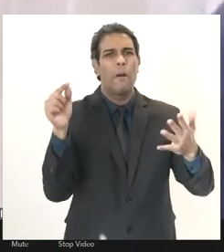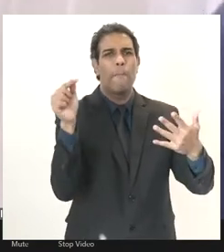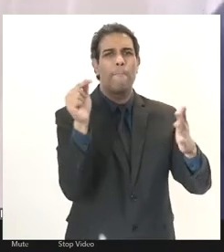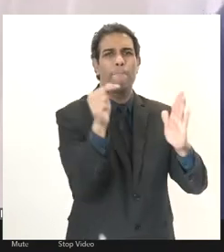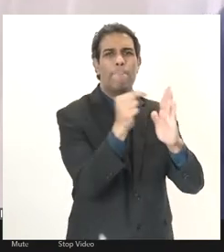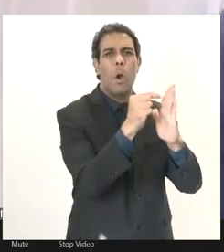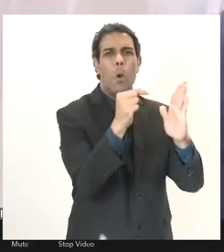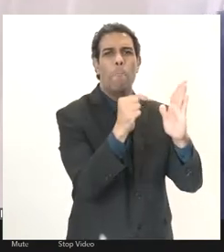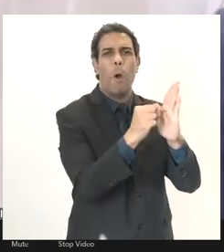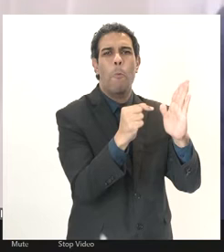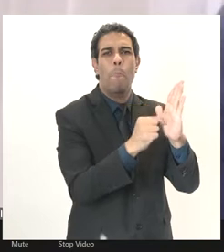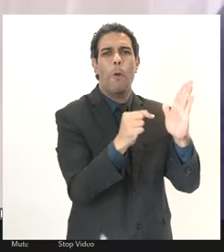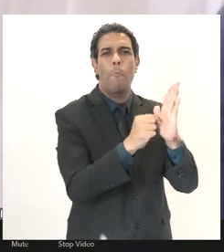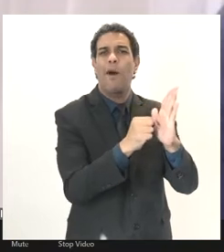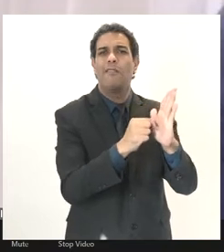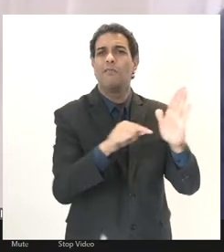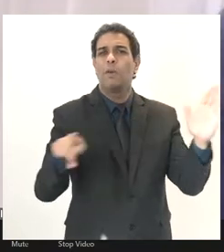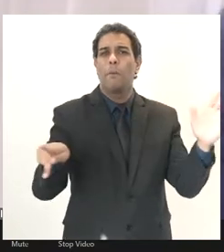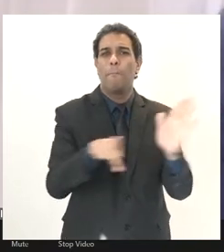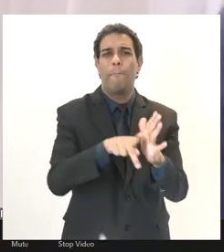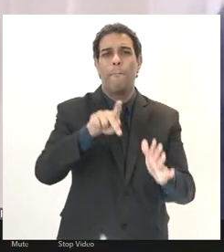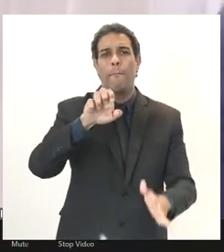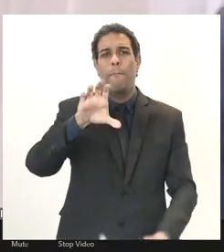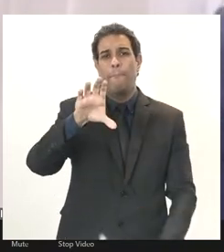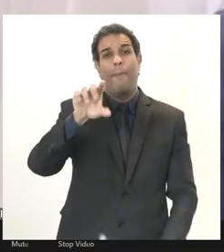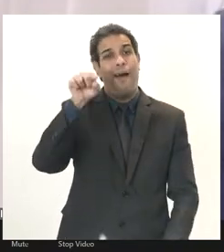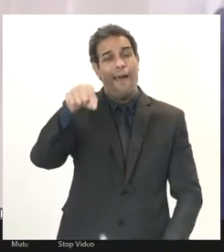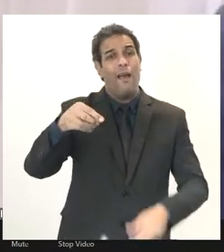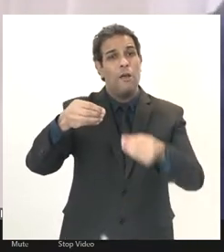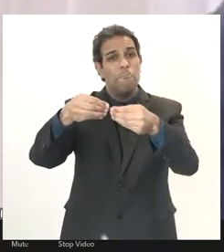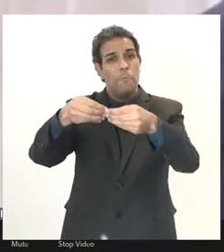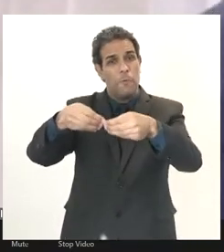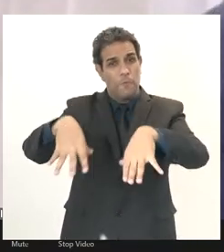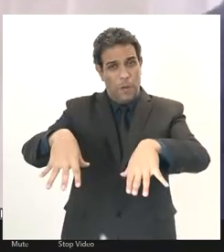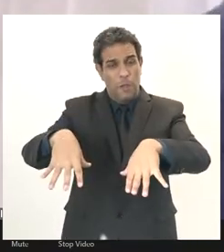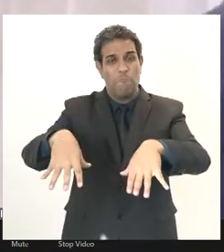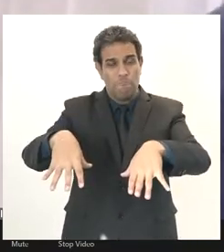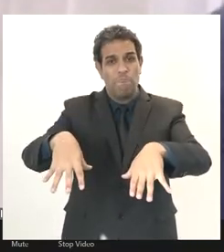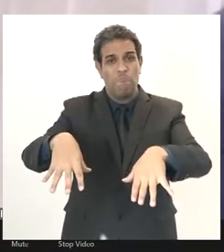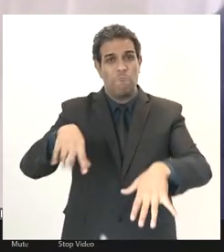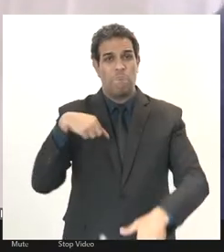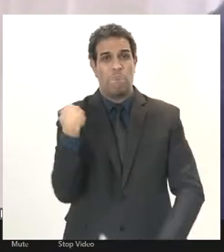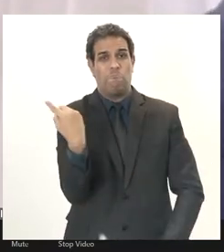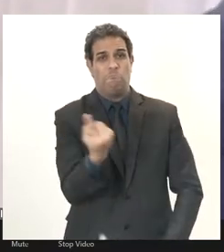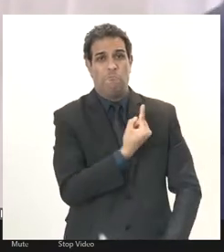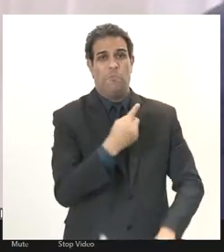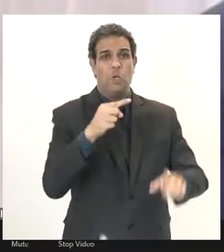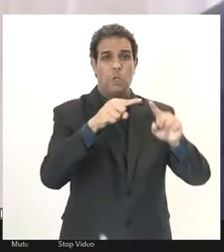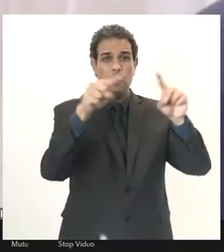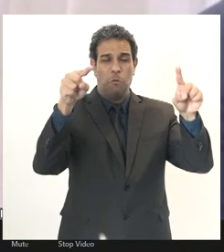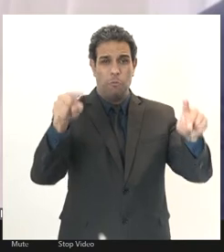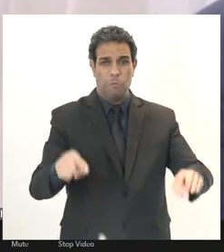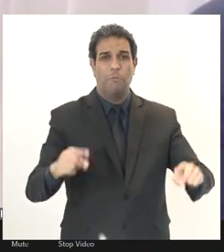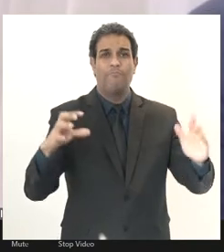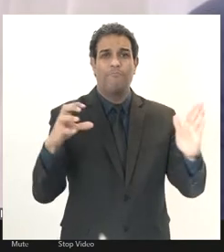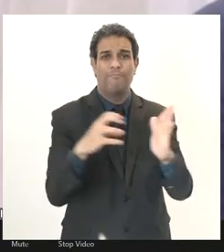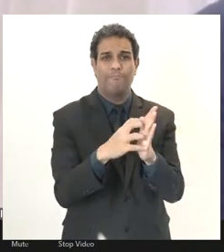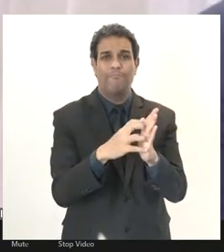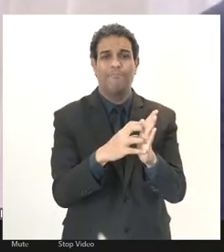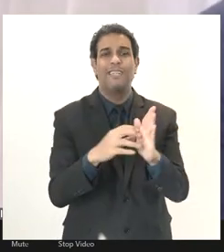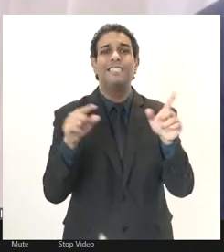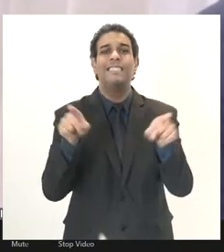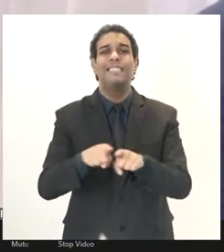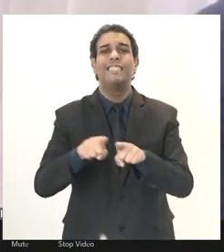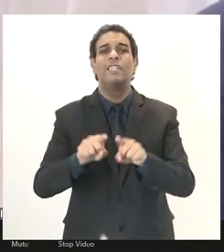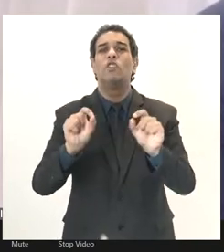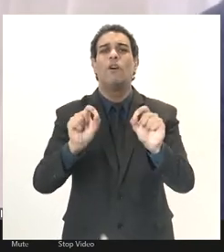PEC 32 e os prejuízos e impactos que eles trazem para os servidores mas fazer a fala de